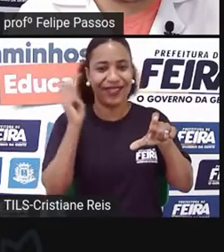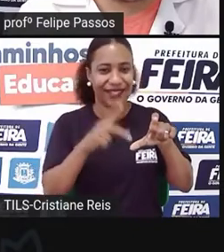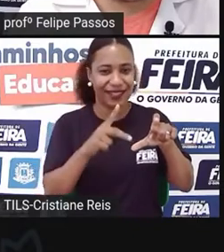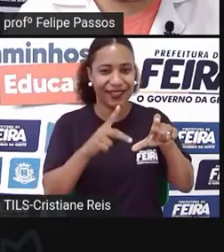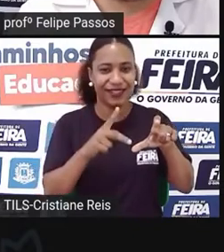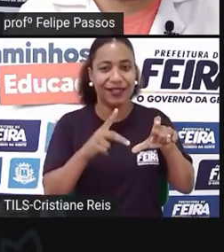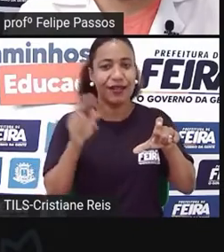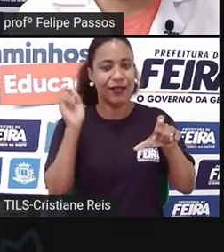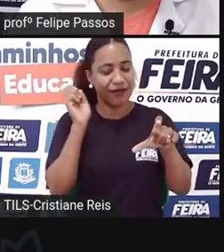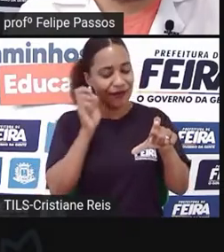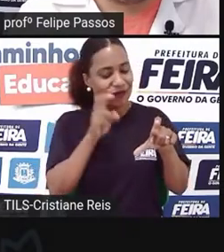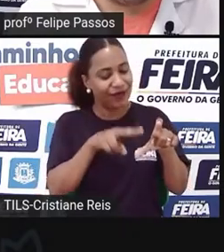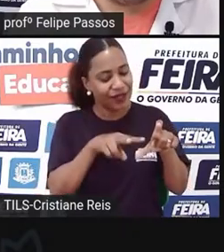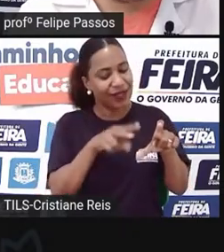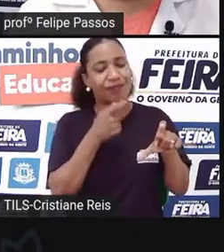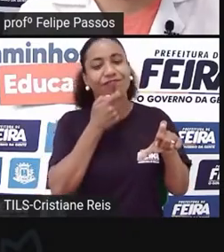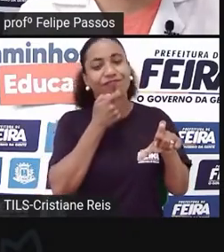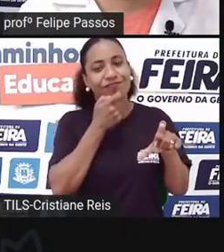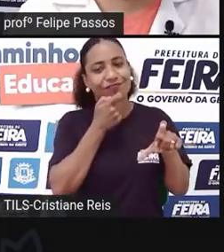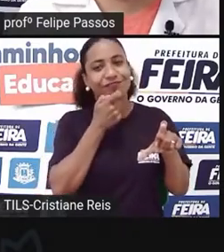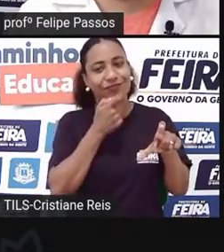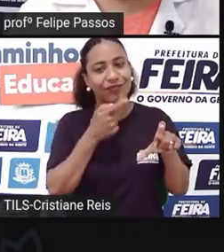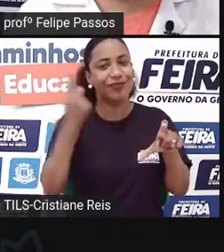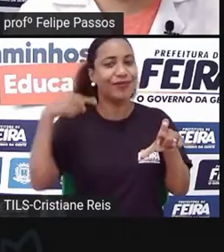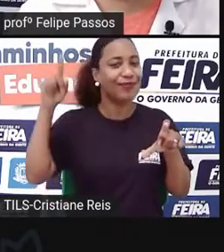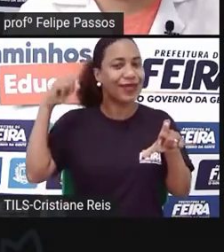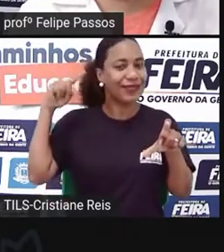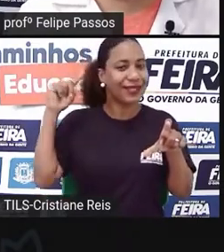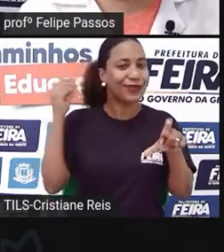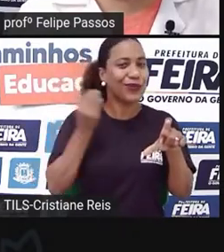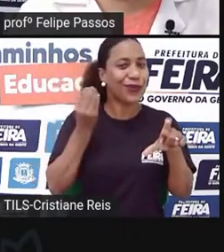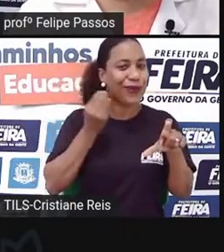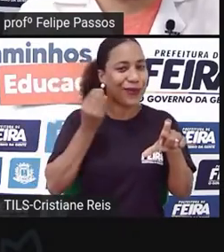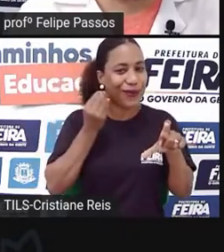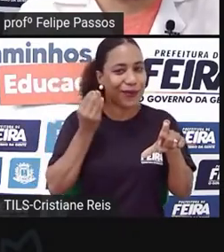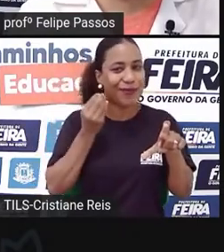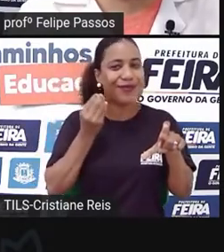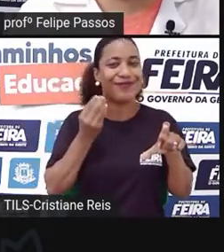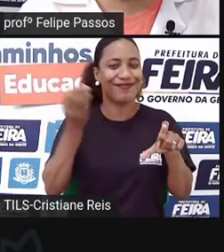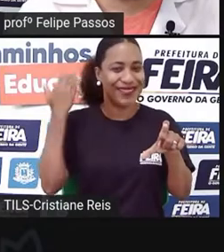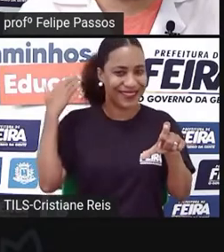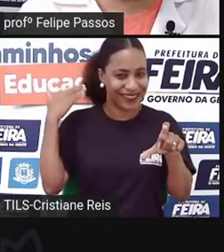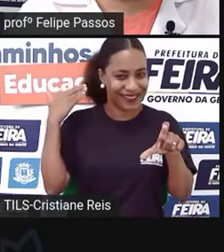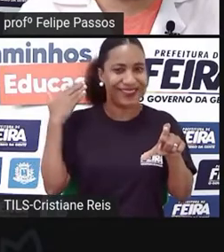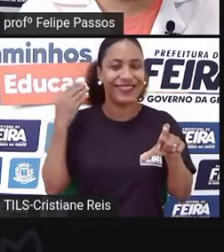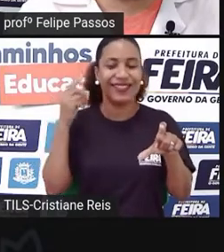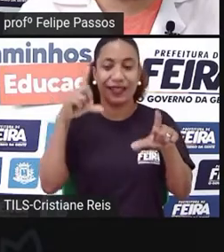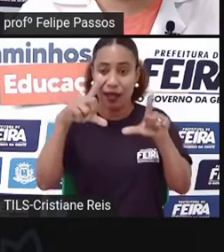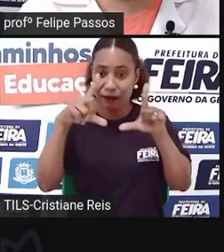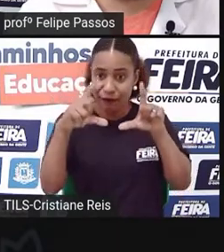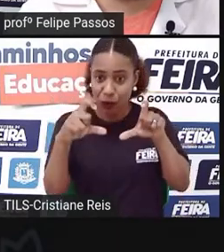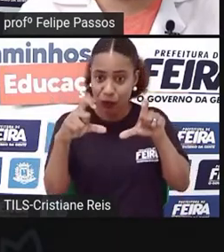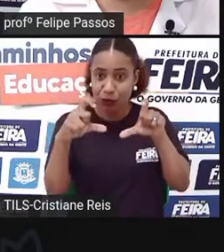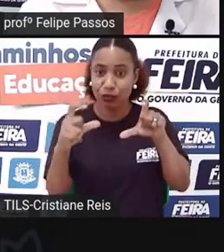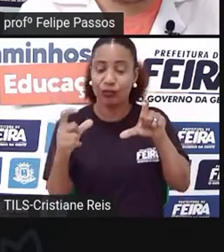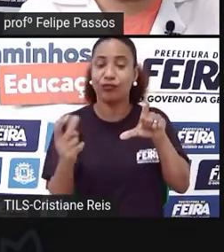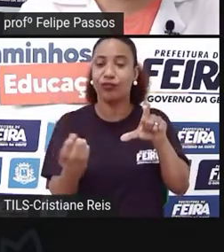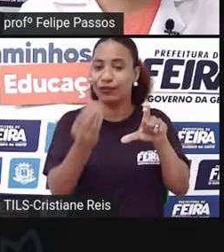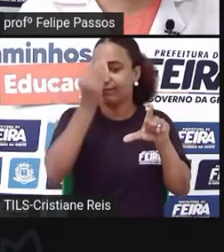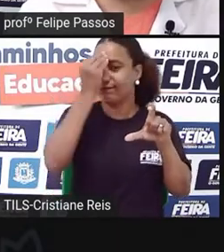era um olhar sobre essa realidade. é como você enxergava aquela realidade, porque a fotografia é um recorte.